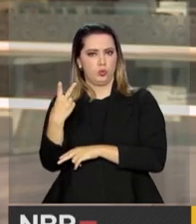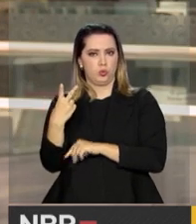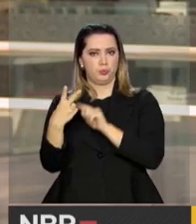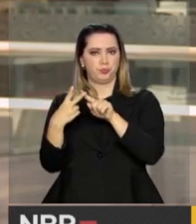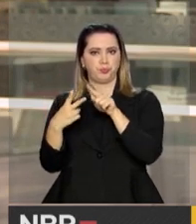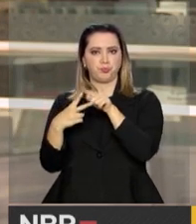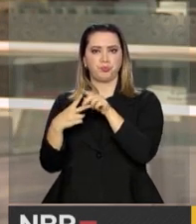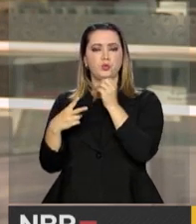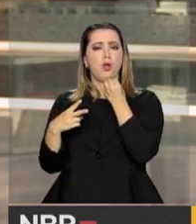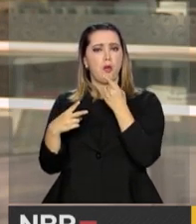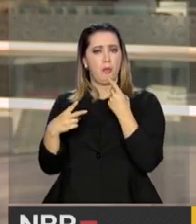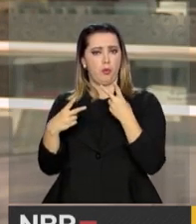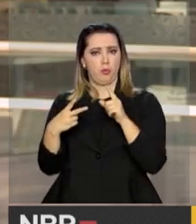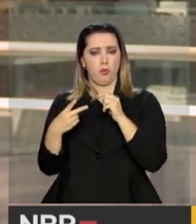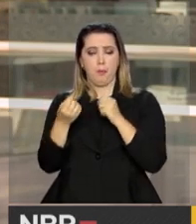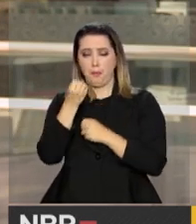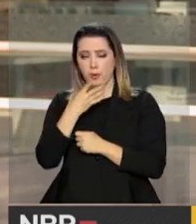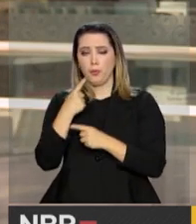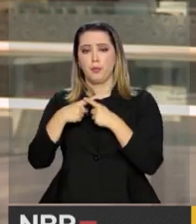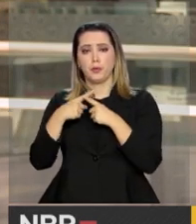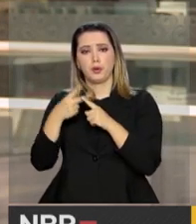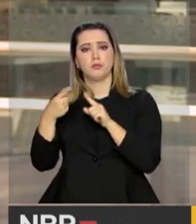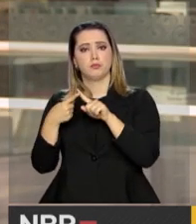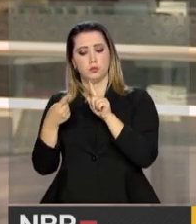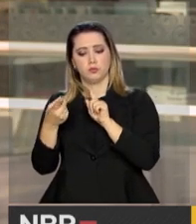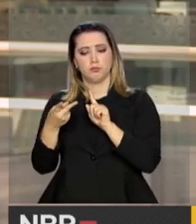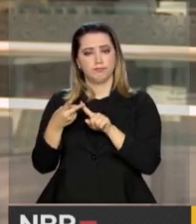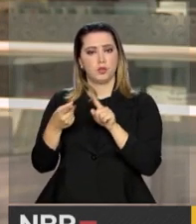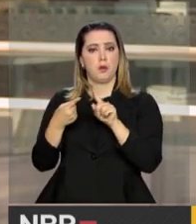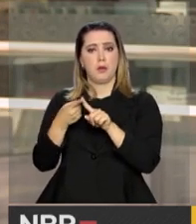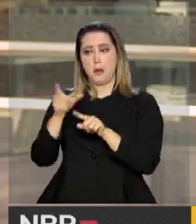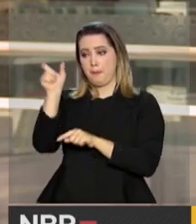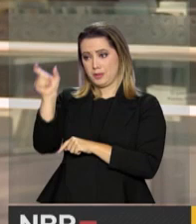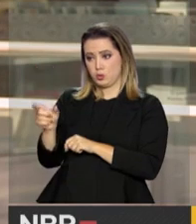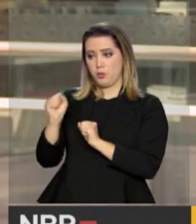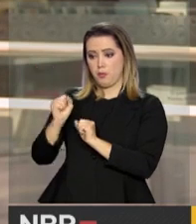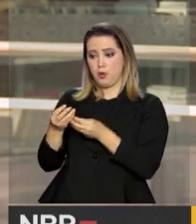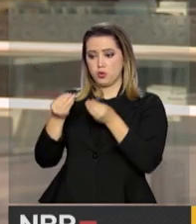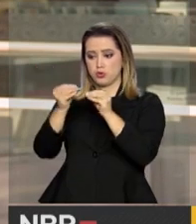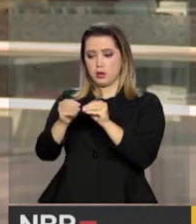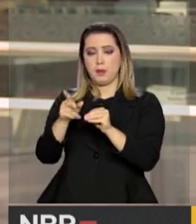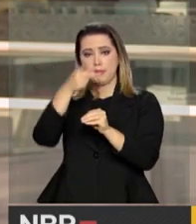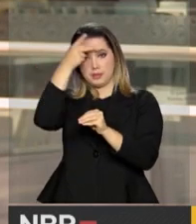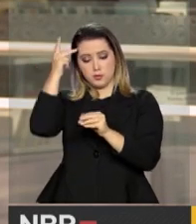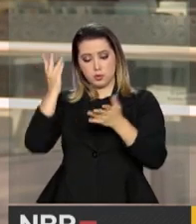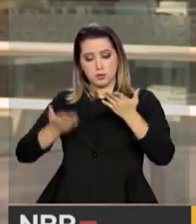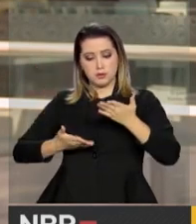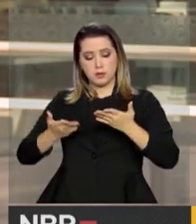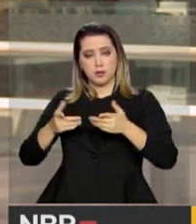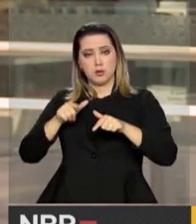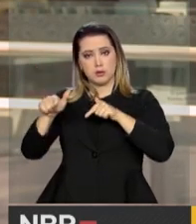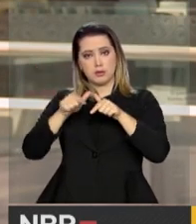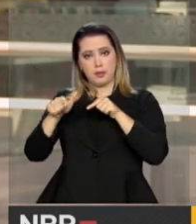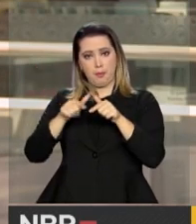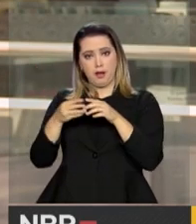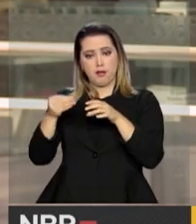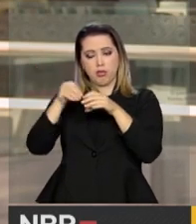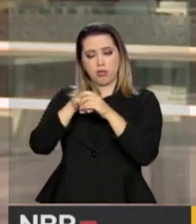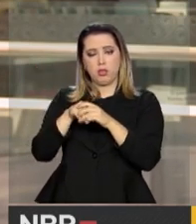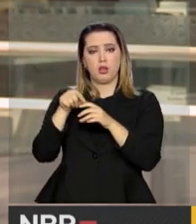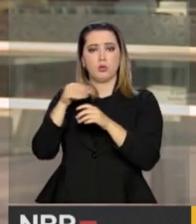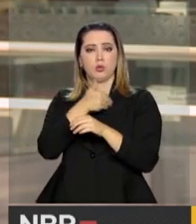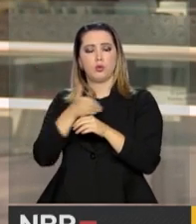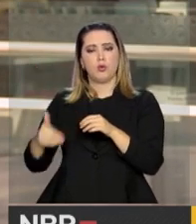Hoje em dia, o gestor, ele pode encaminhar seus servidores a serem capacitados tranquilamente até durante